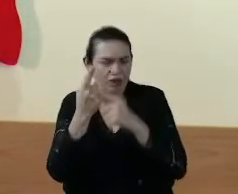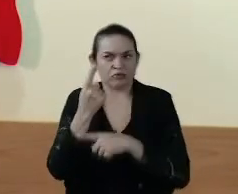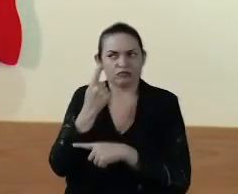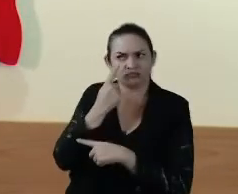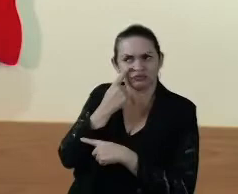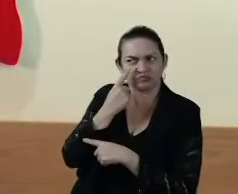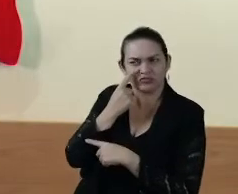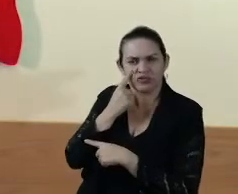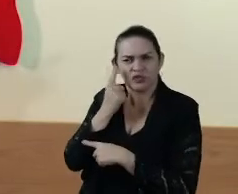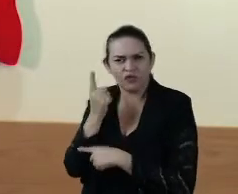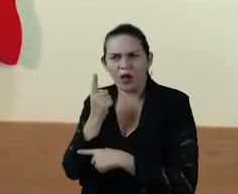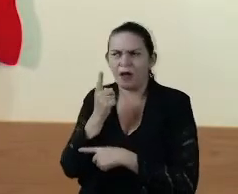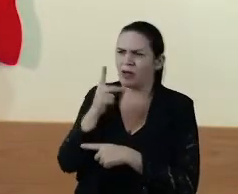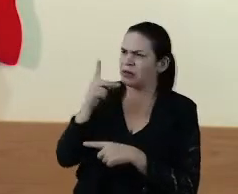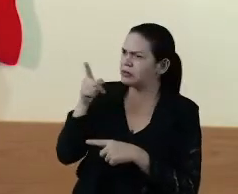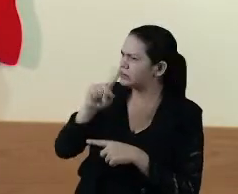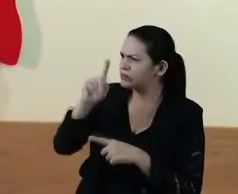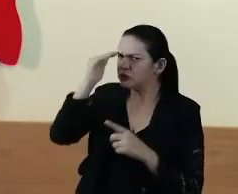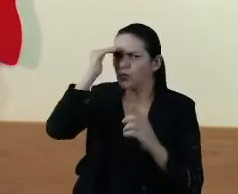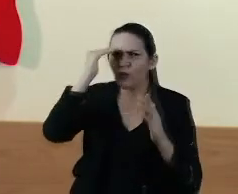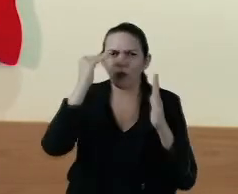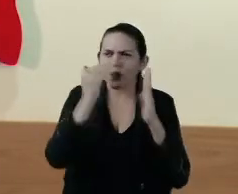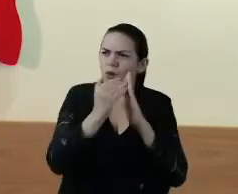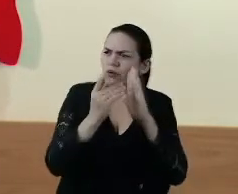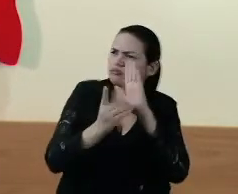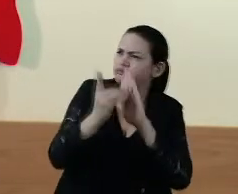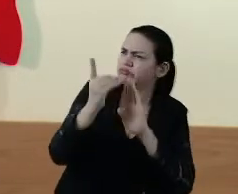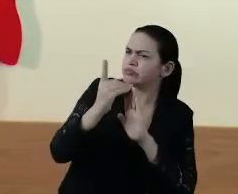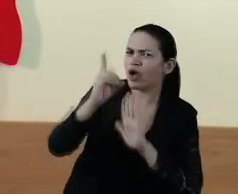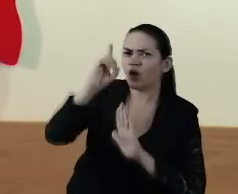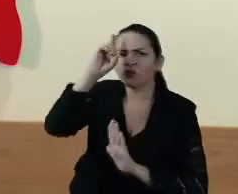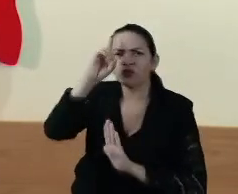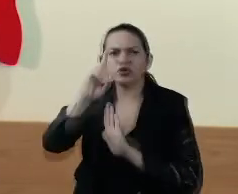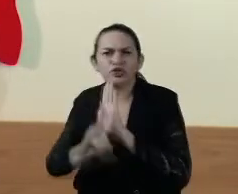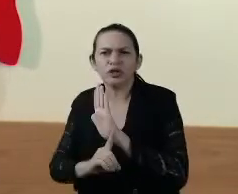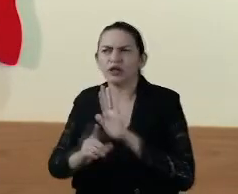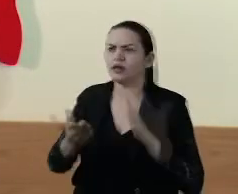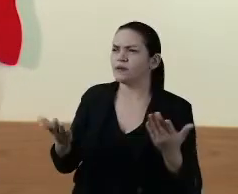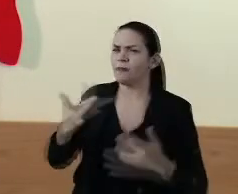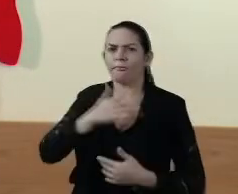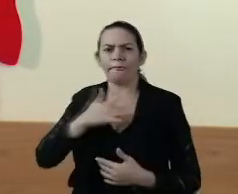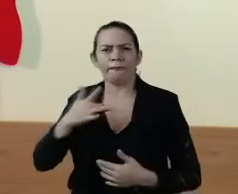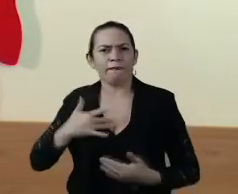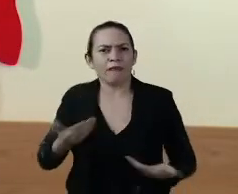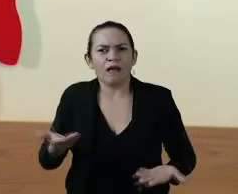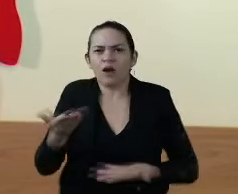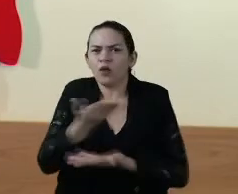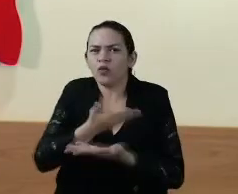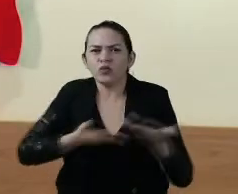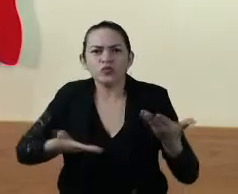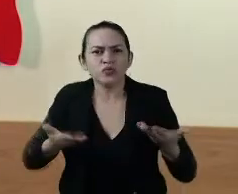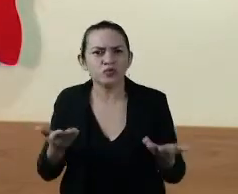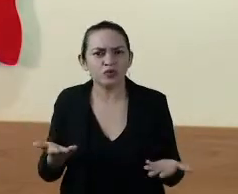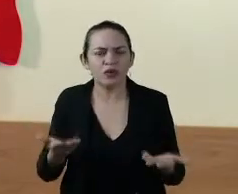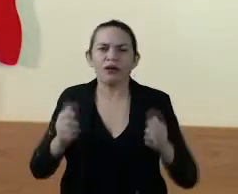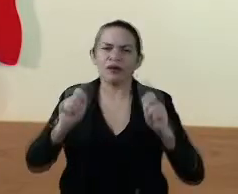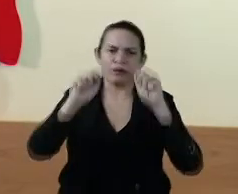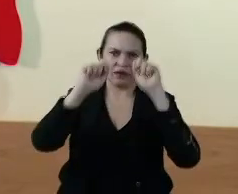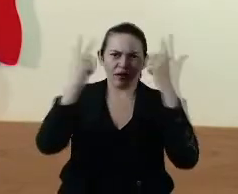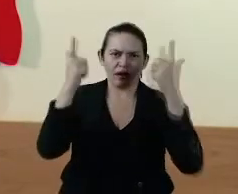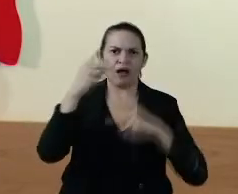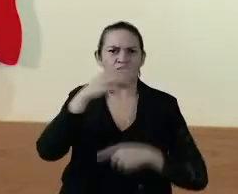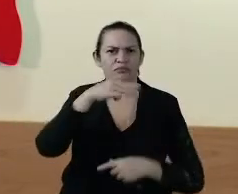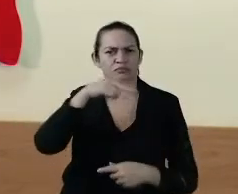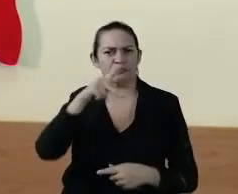coisa. Mas uma grave violação ao direito, à saúde de todos, é claro que as